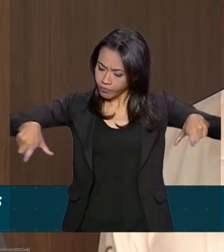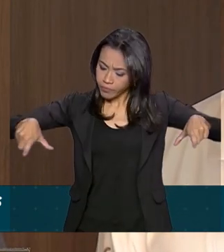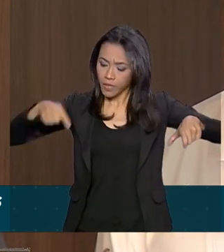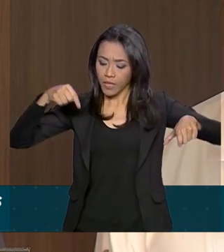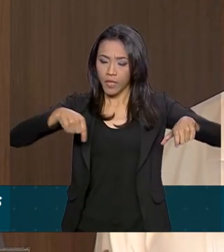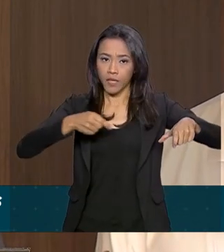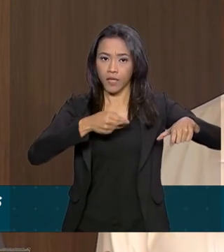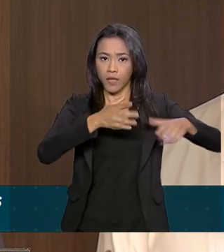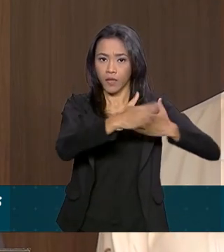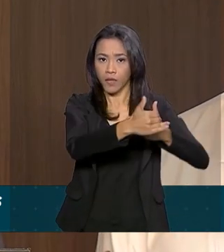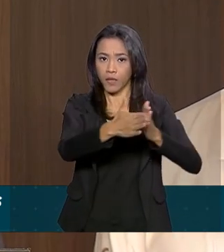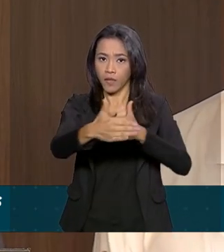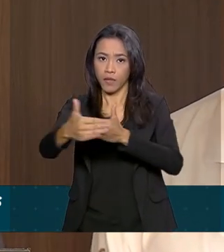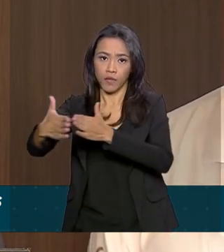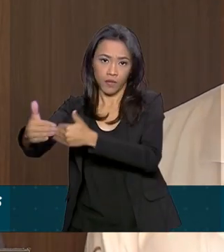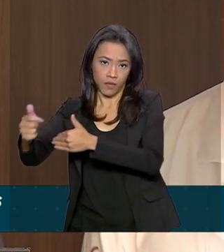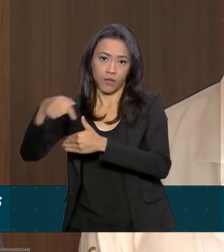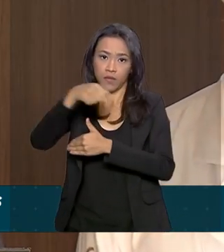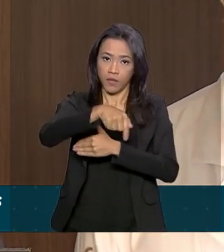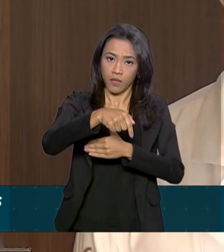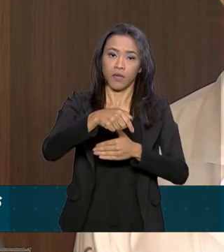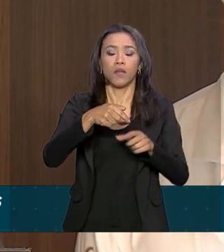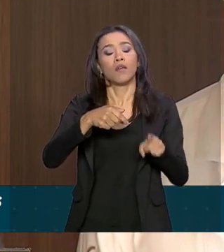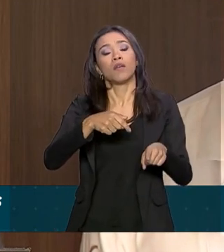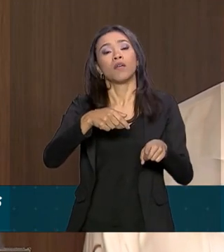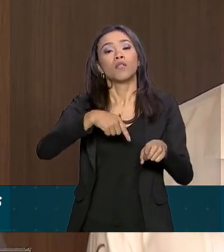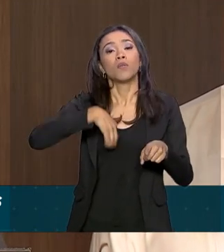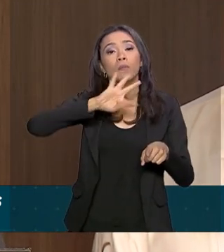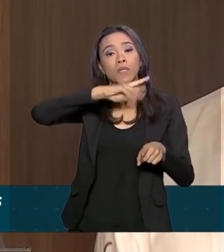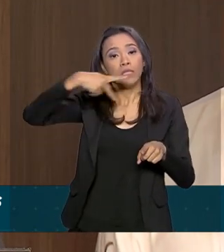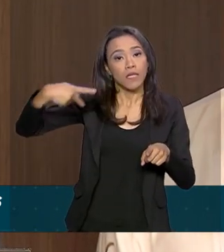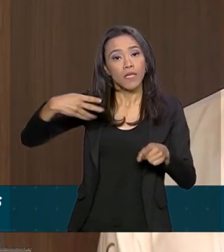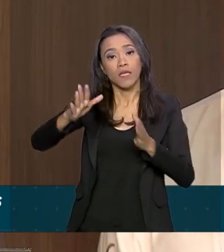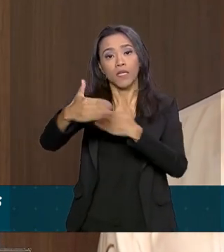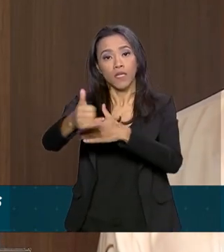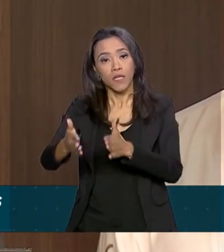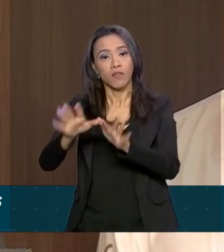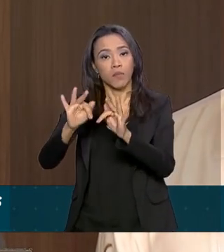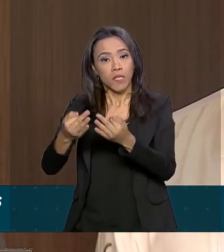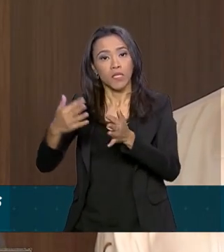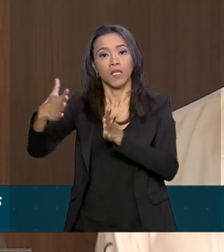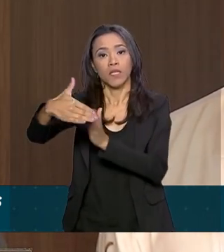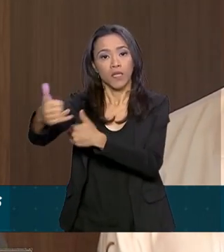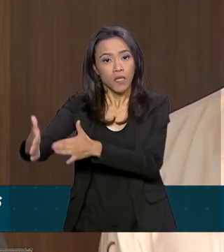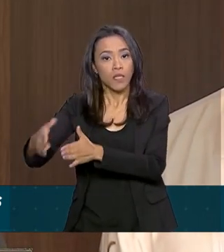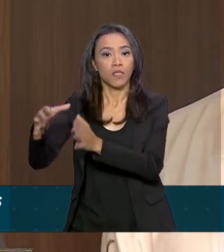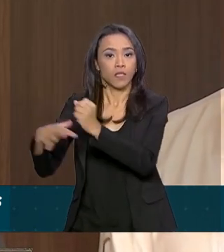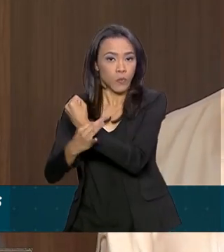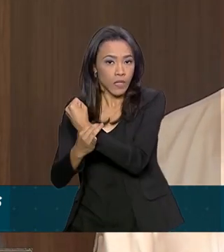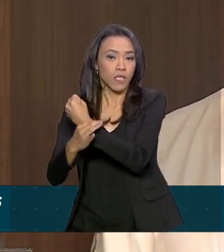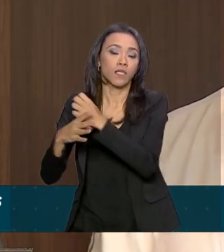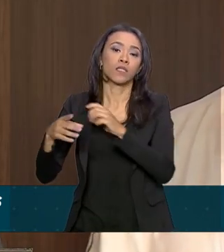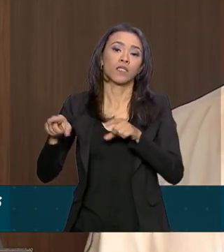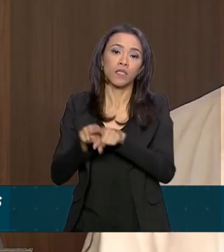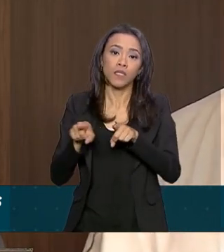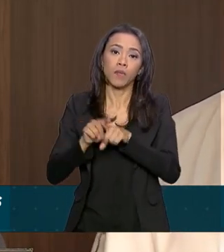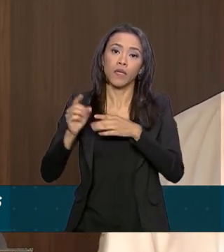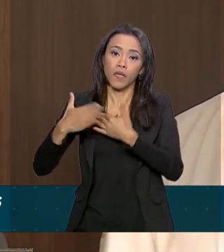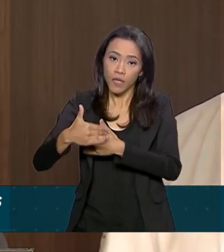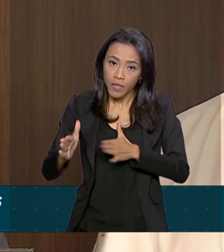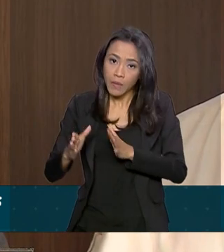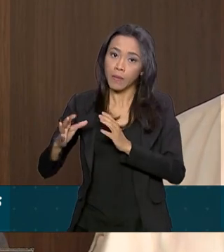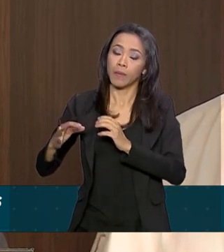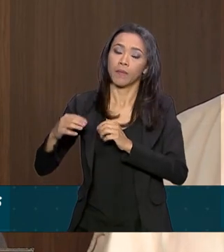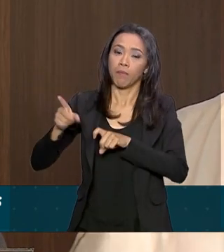os familiares do senhor presidente que o acompanham, a equipe de segurança e a própria equipe médica da presidência.